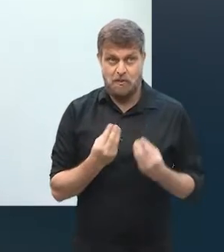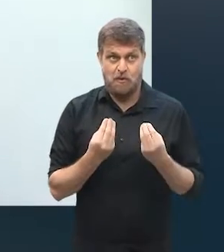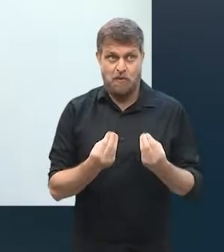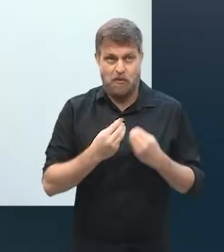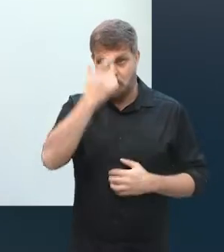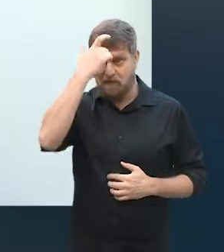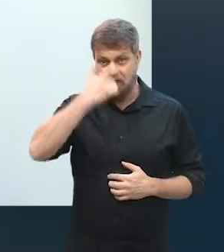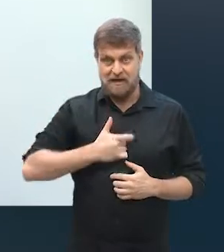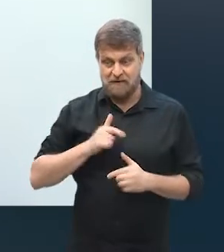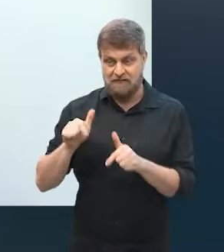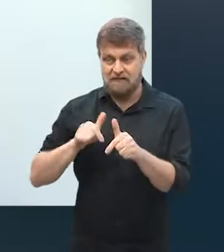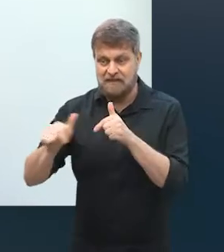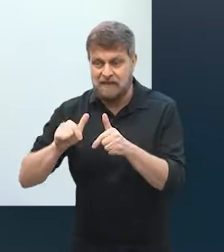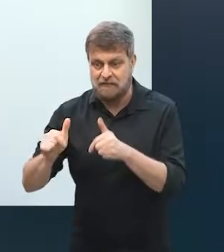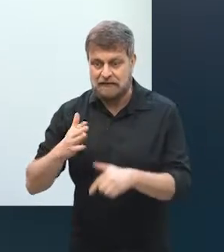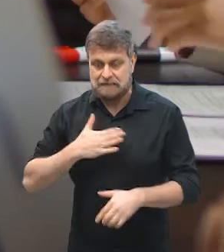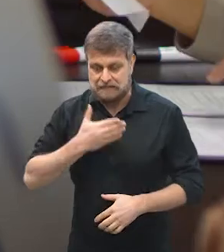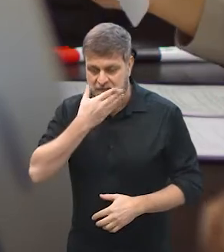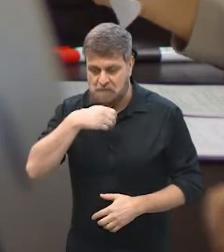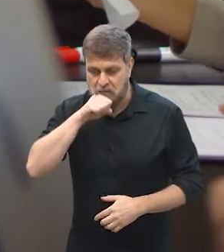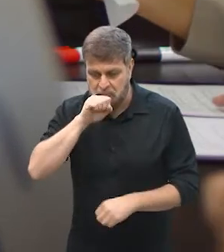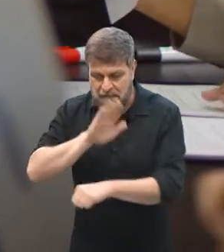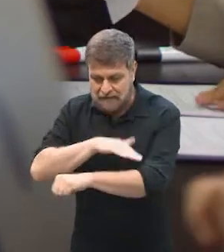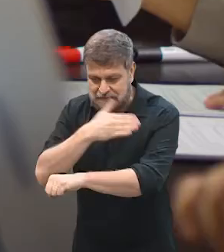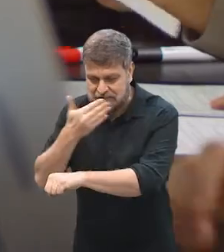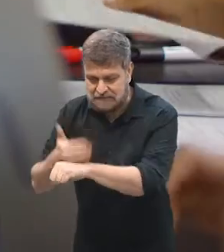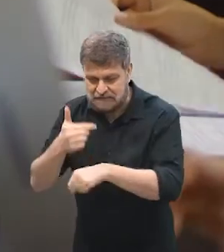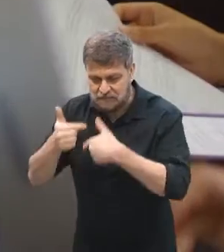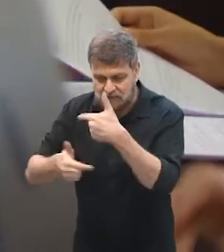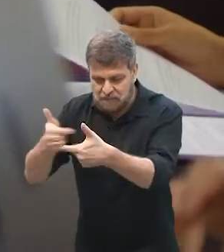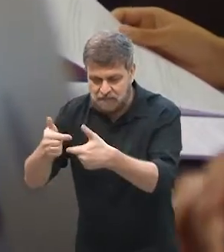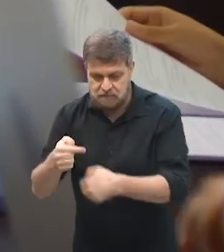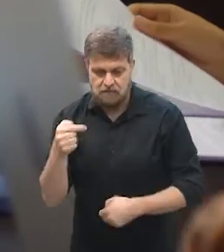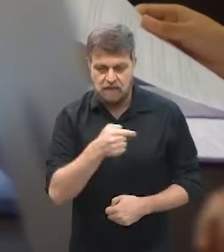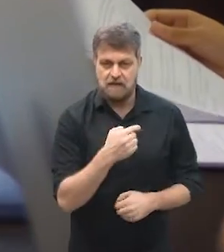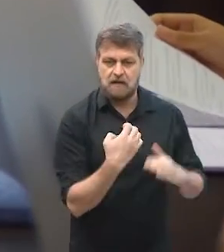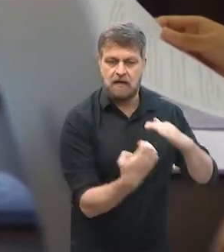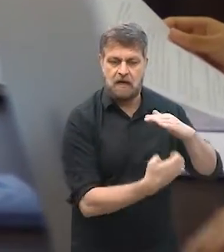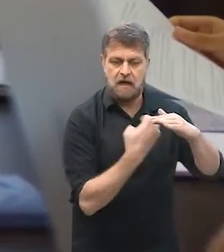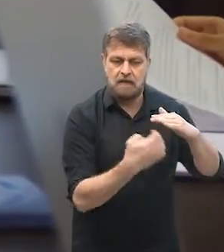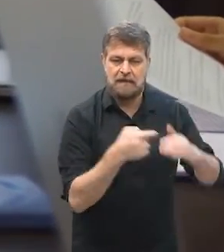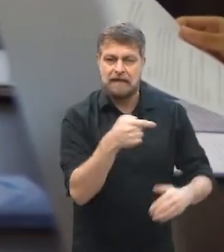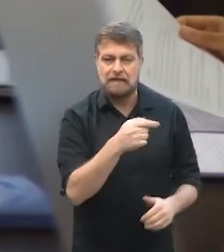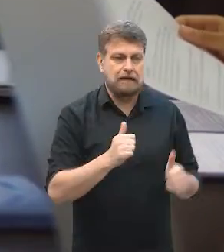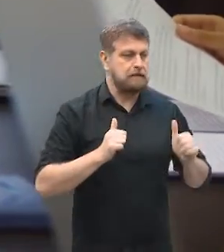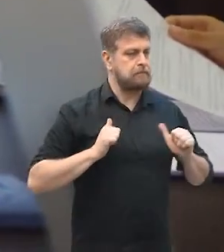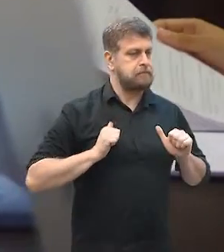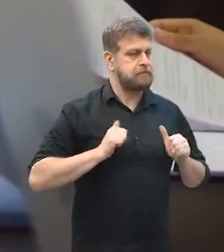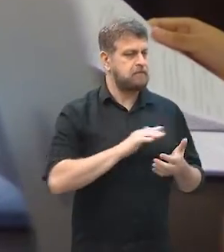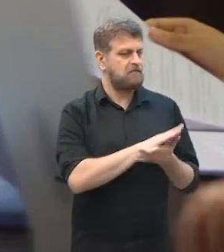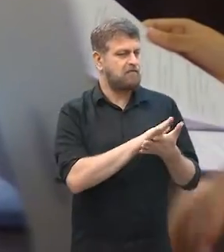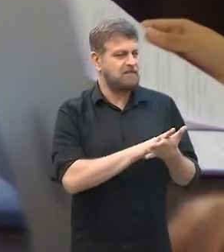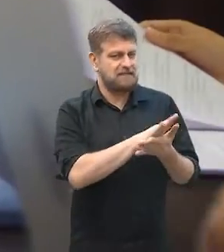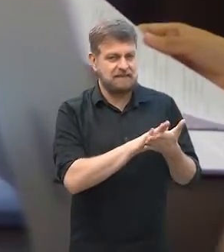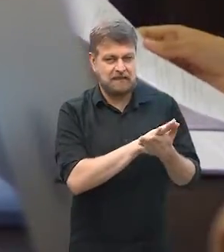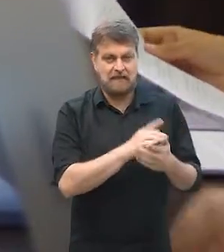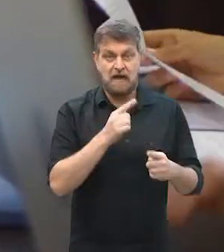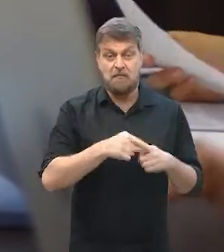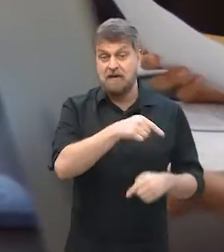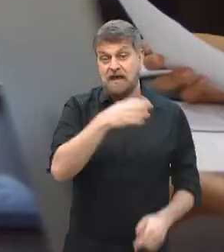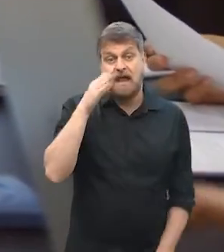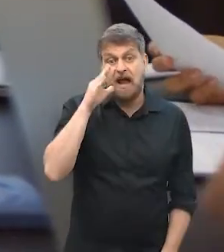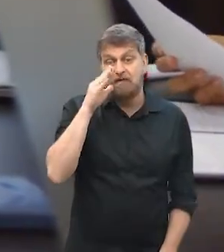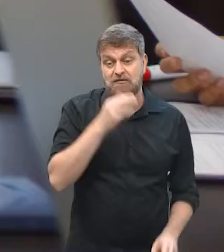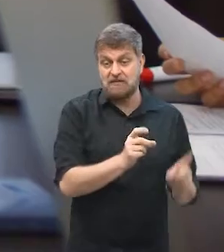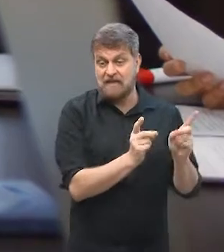pô, mas agora eu não vou mais trabalhar com meu pai ali o dia inteiro. Eu vou ficar na minha empresa o dia inteiro. E se eu não tiver nada pra fazer? Que a minha funcionária faz